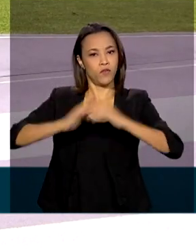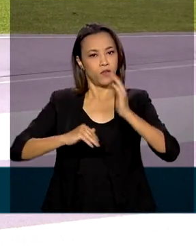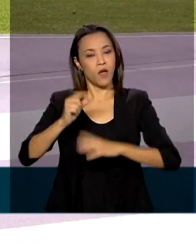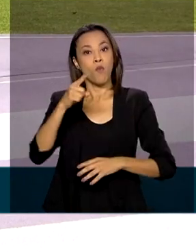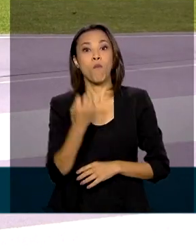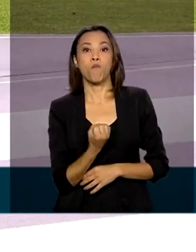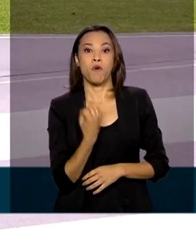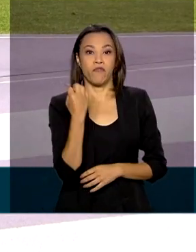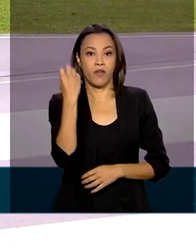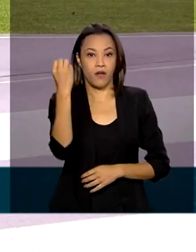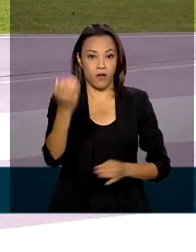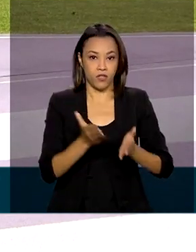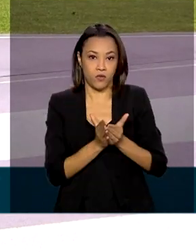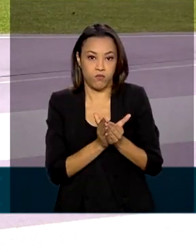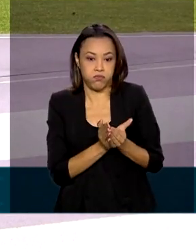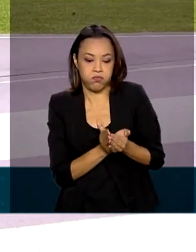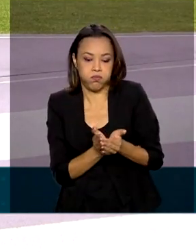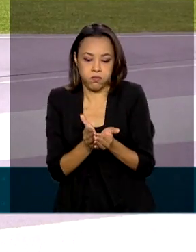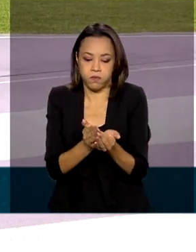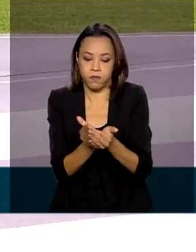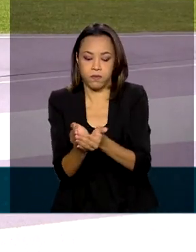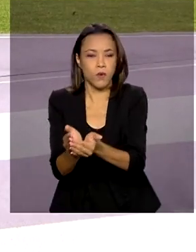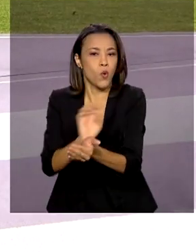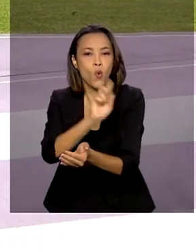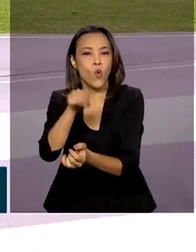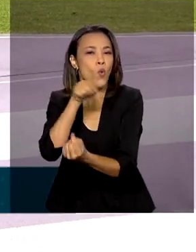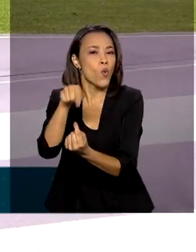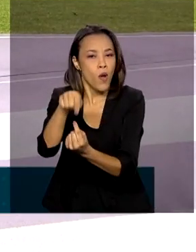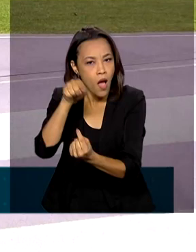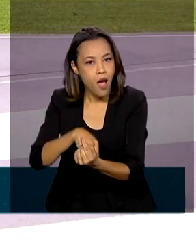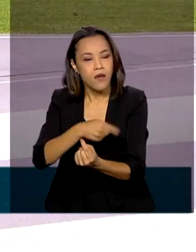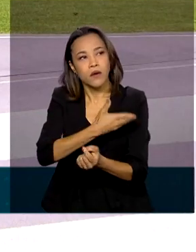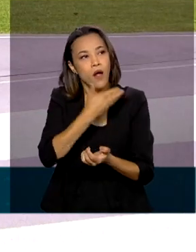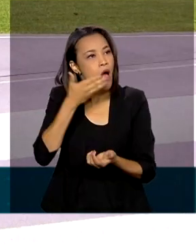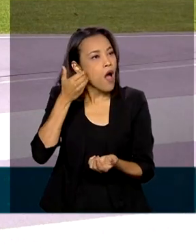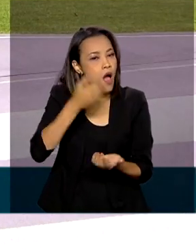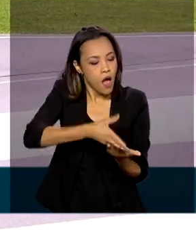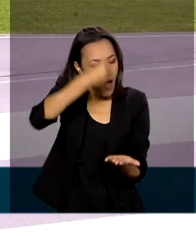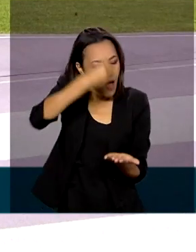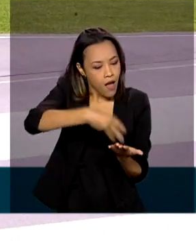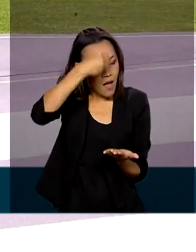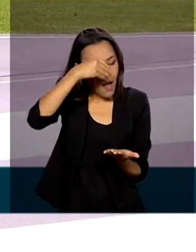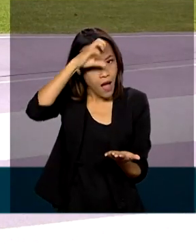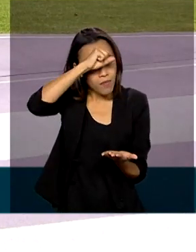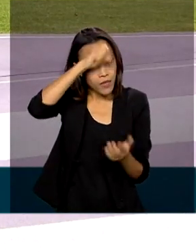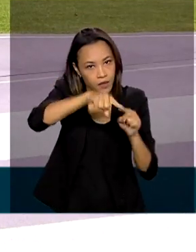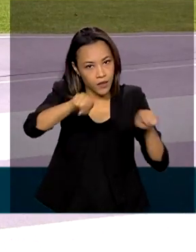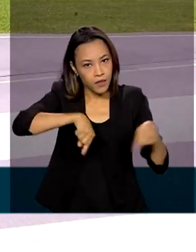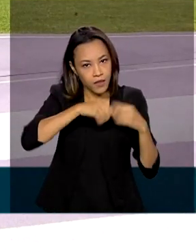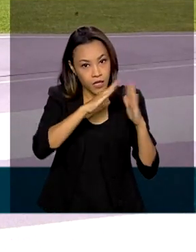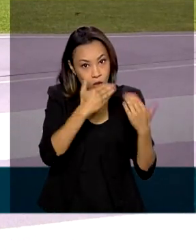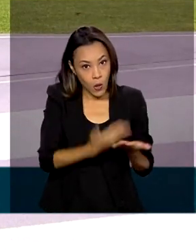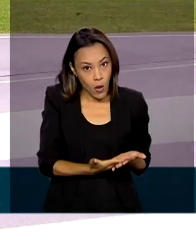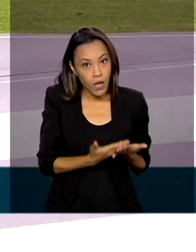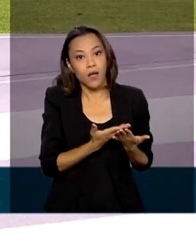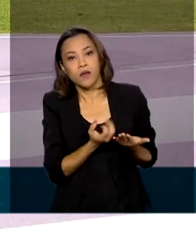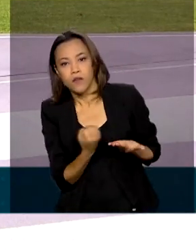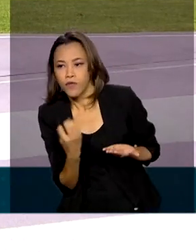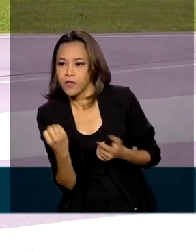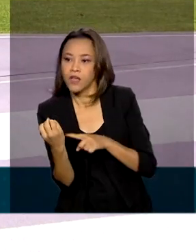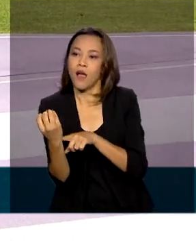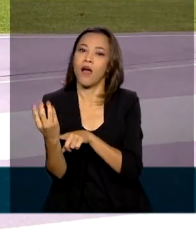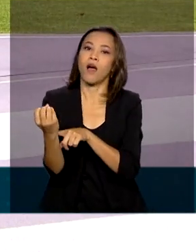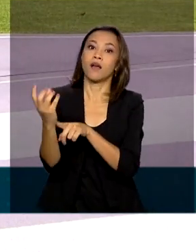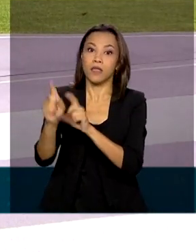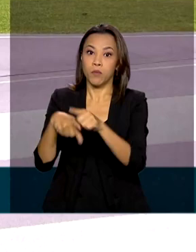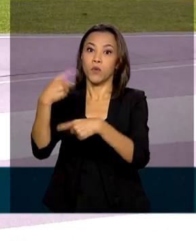viagem no Navio Escola Brasil. O objetivo é colocar em prática o que eles aprenderam em sala de aula. No fim da viagem, os alunos